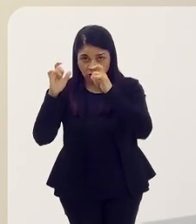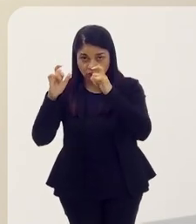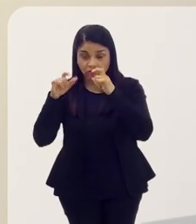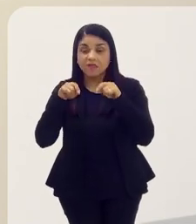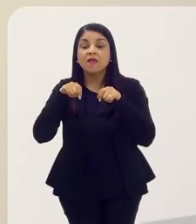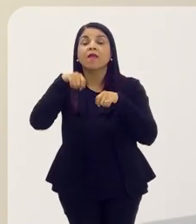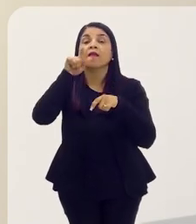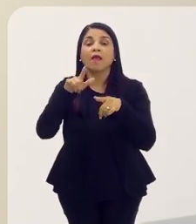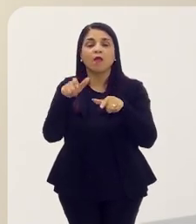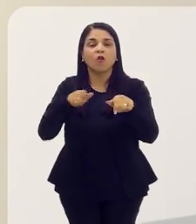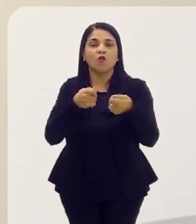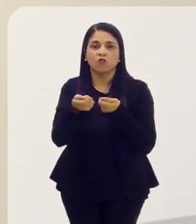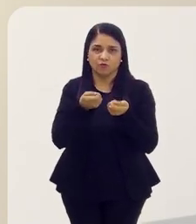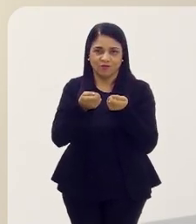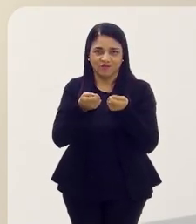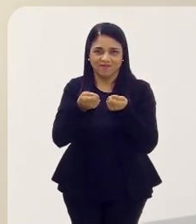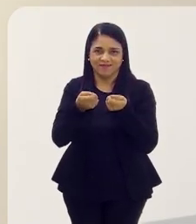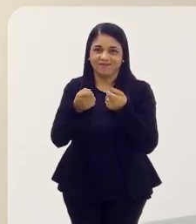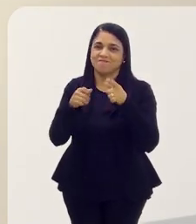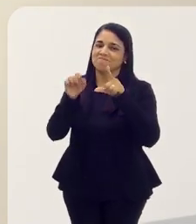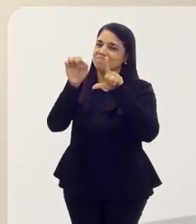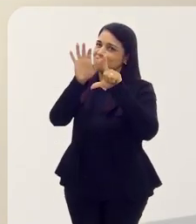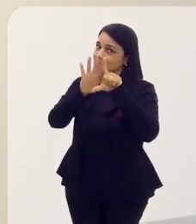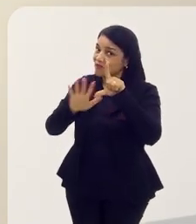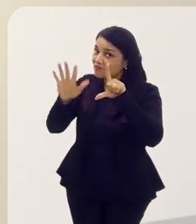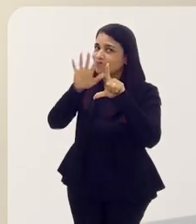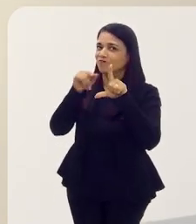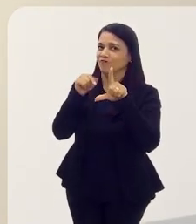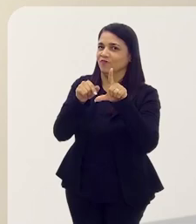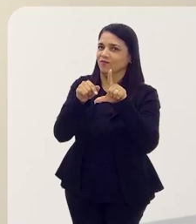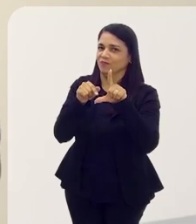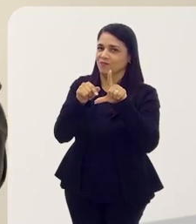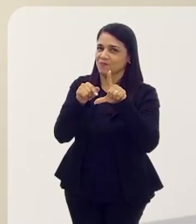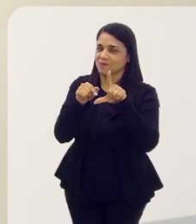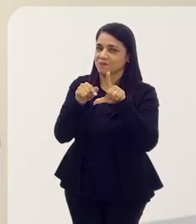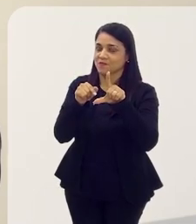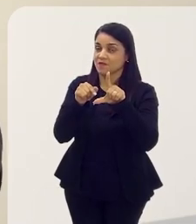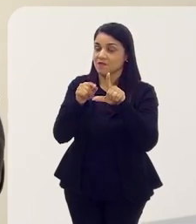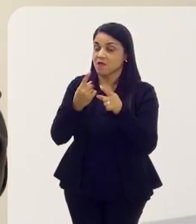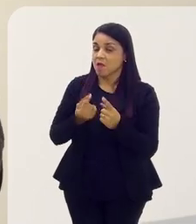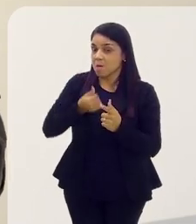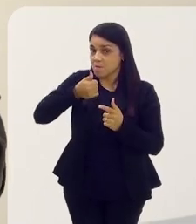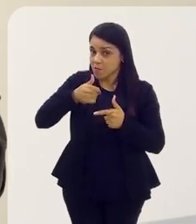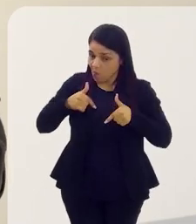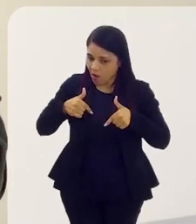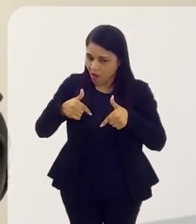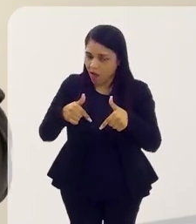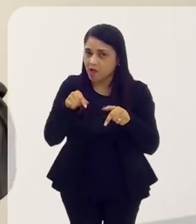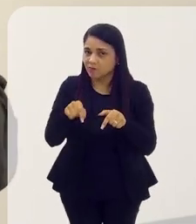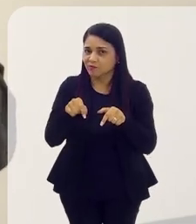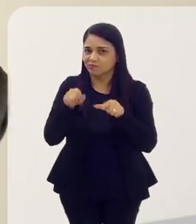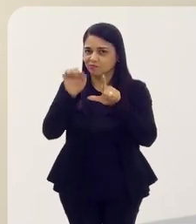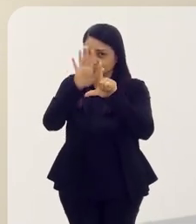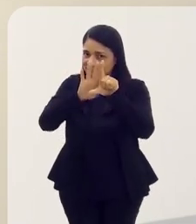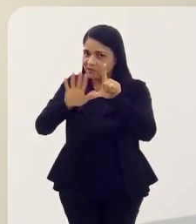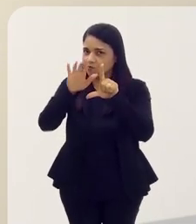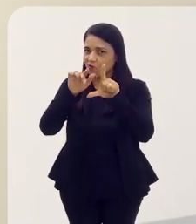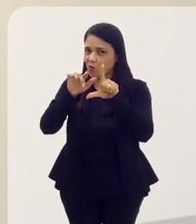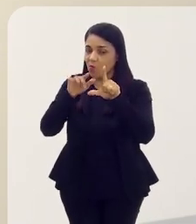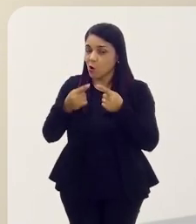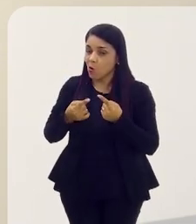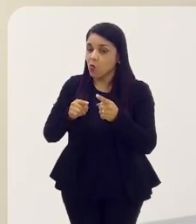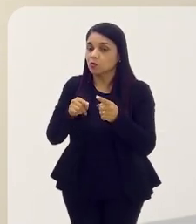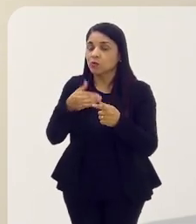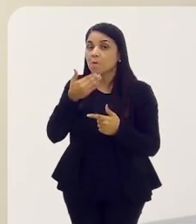quem tem controle sobre isso é a plataforma. E o primeiro ato que se faz em relação à